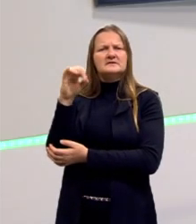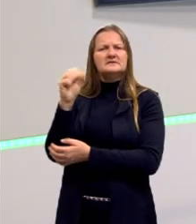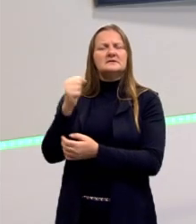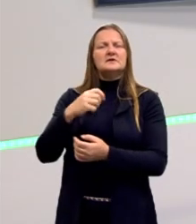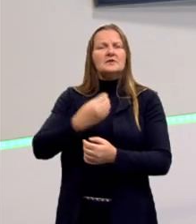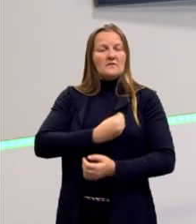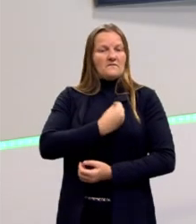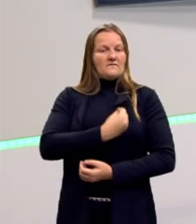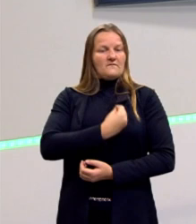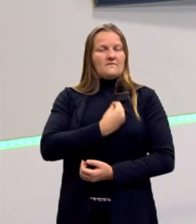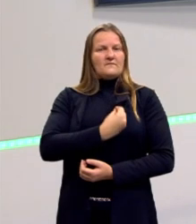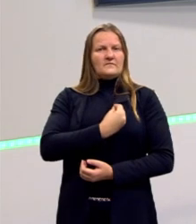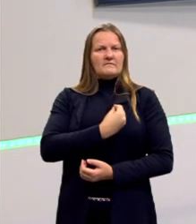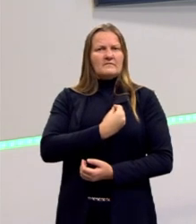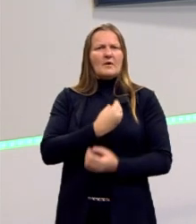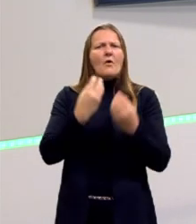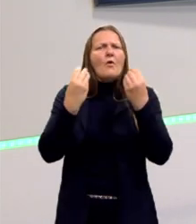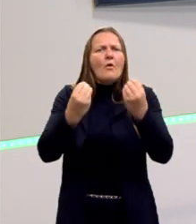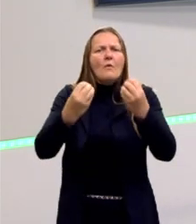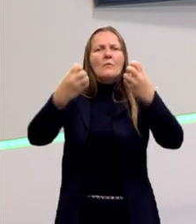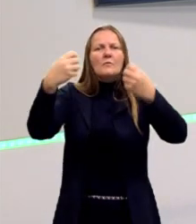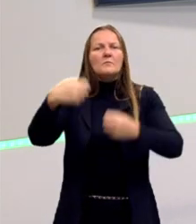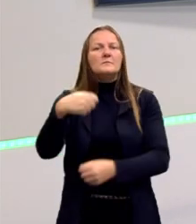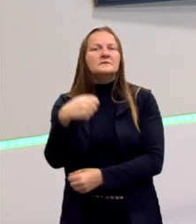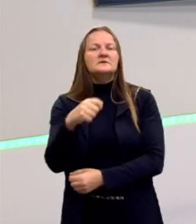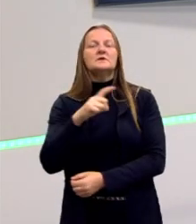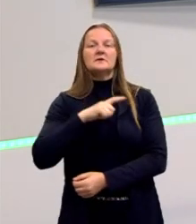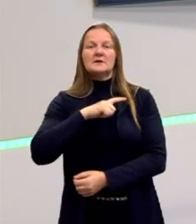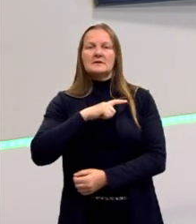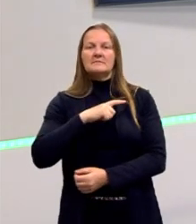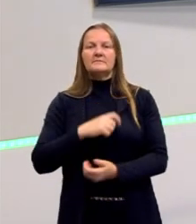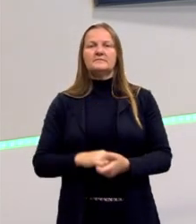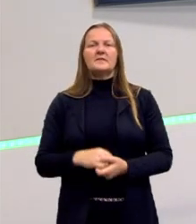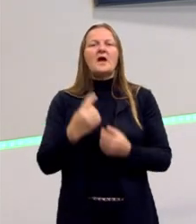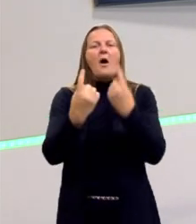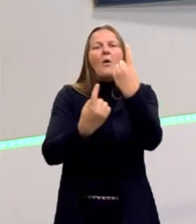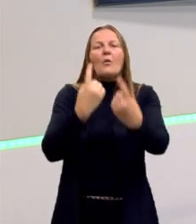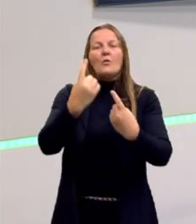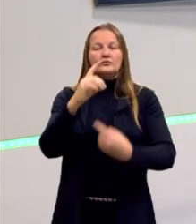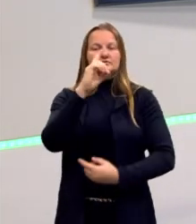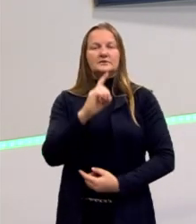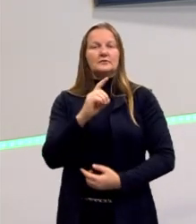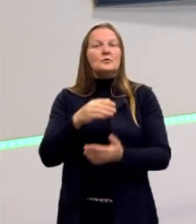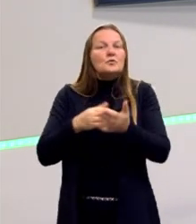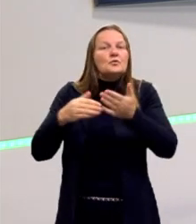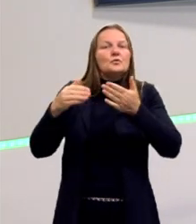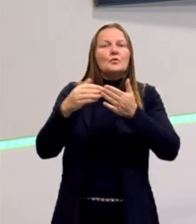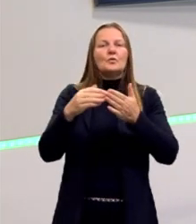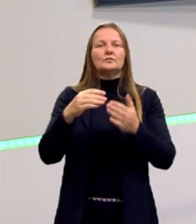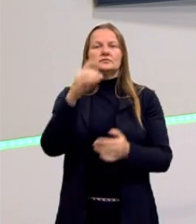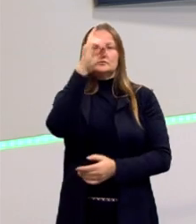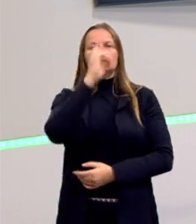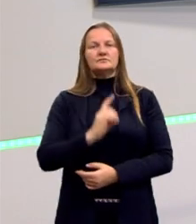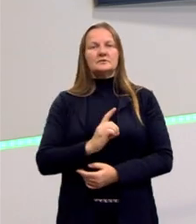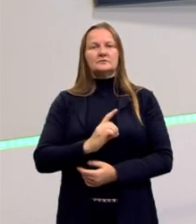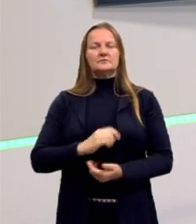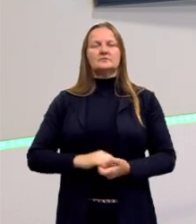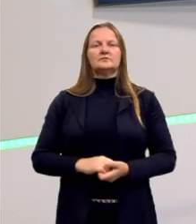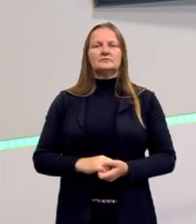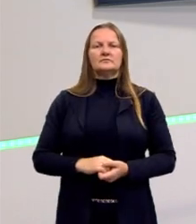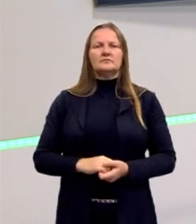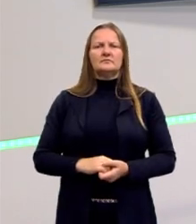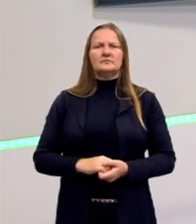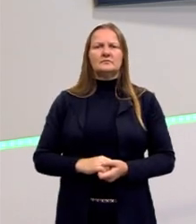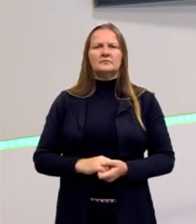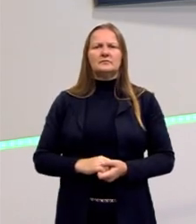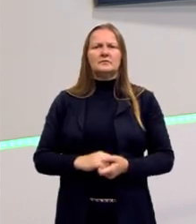seres vivos, nós precisamos tê-los, e não só alguns, mas que todos tenhamos esses direitos, né? Que os tem antes,